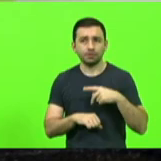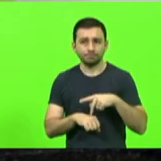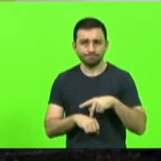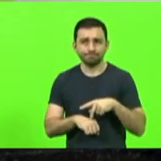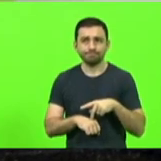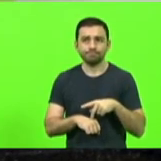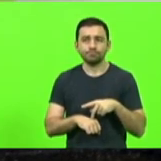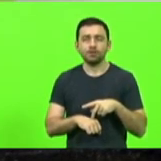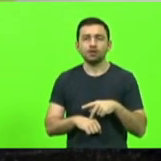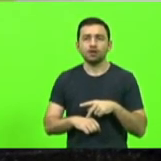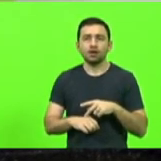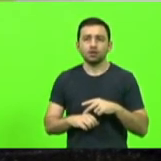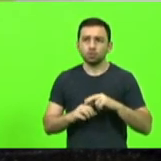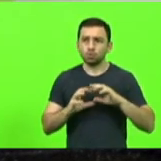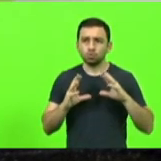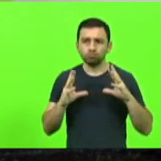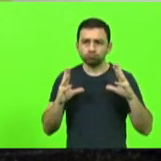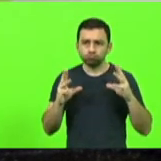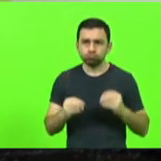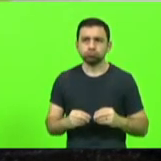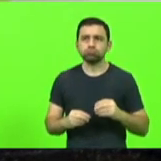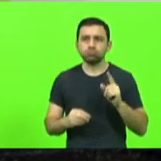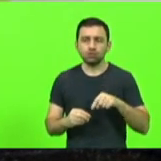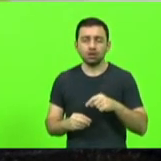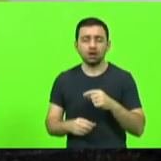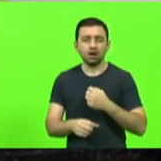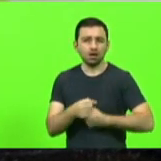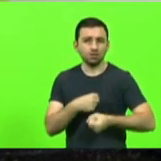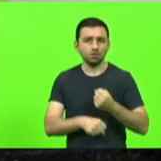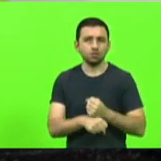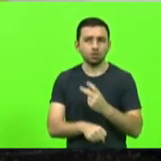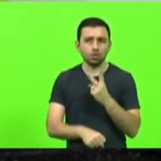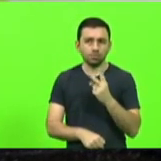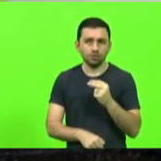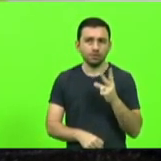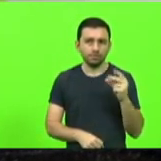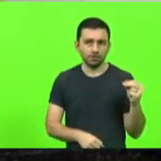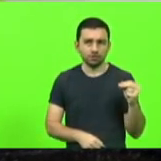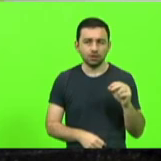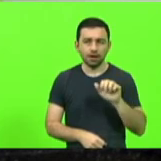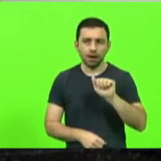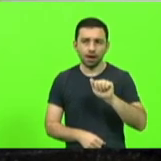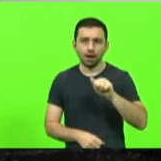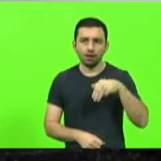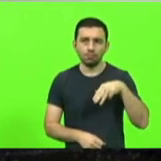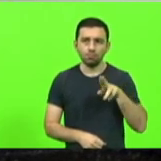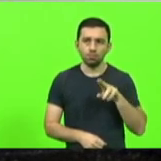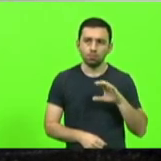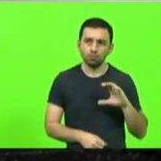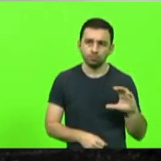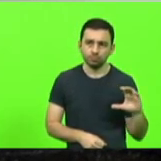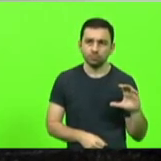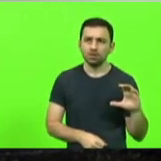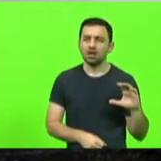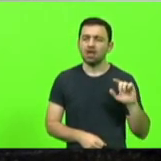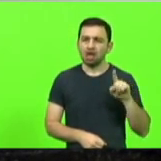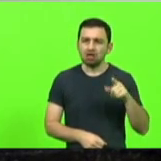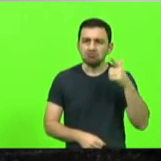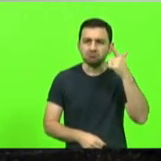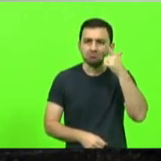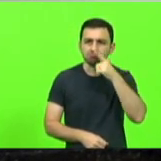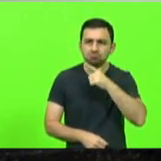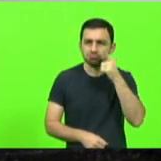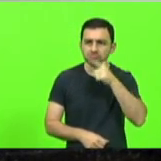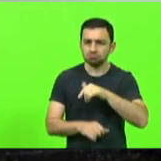todo, em 2020, a MUC realizou na campanha de 2020 atendidos